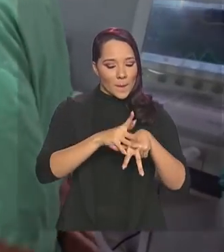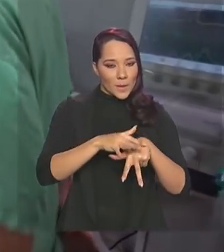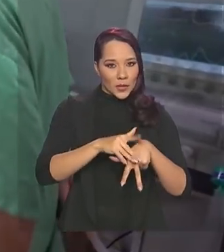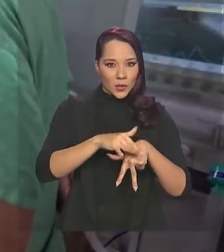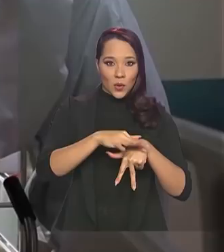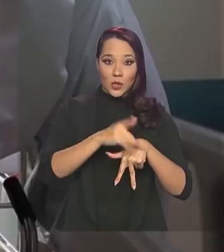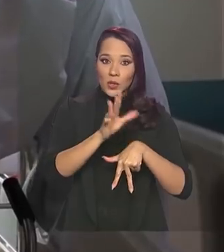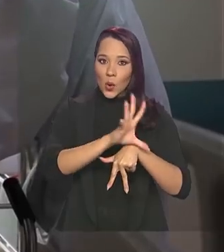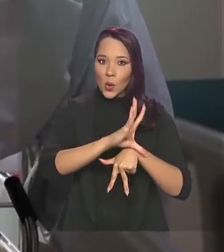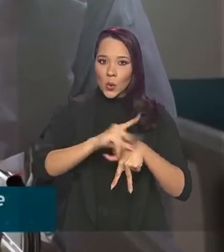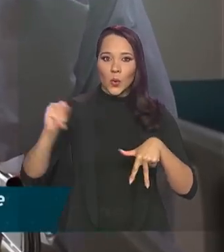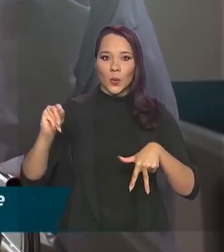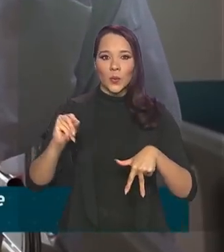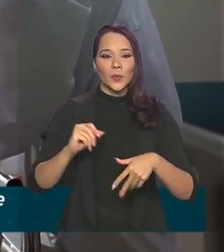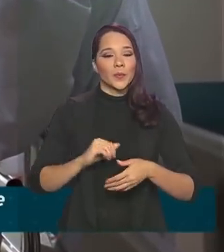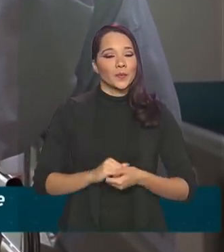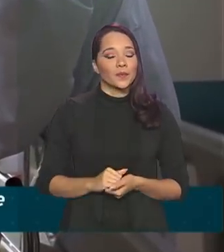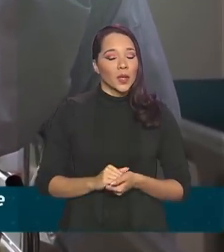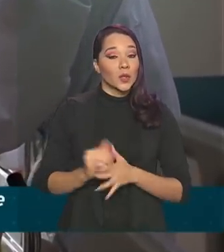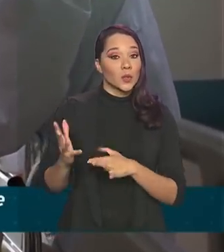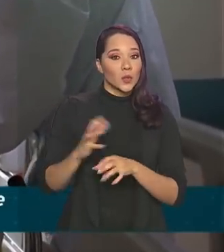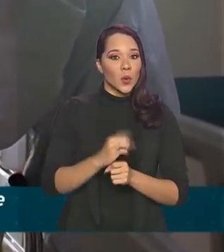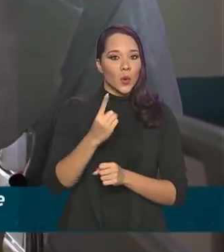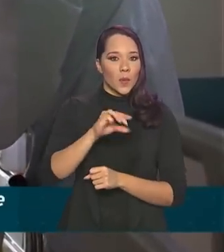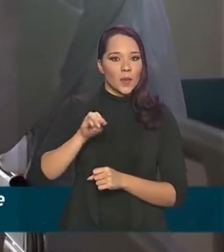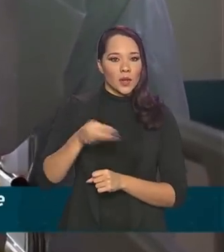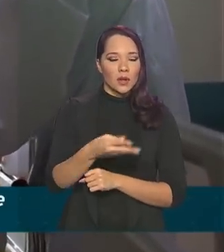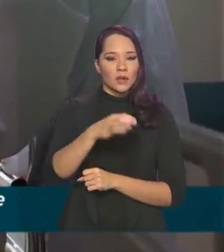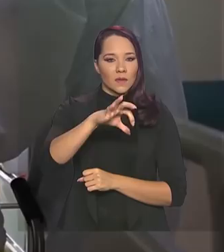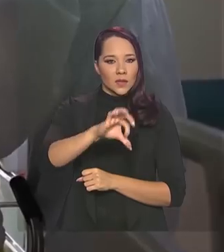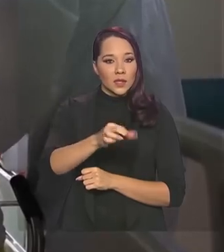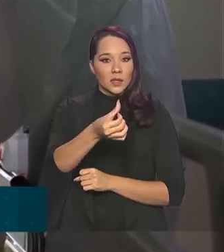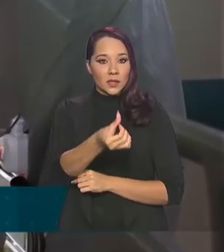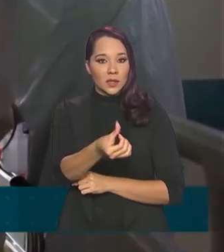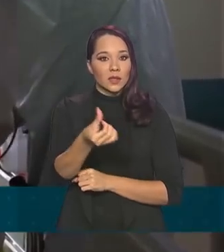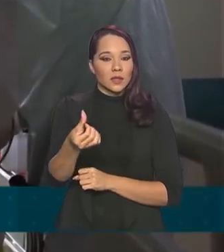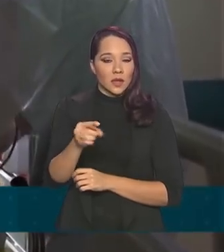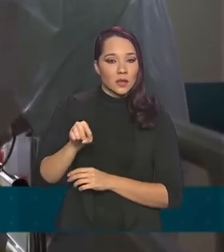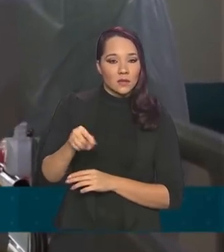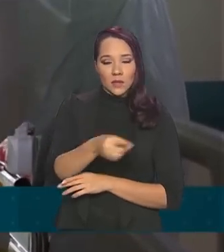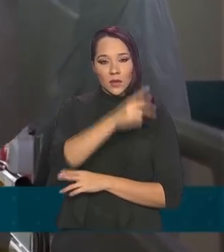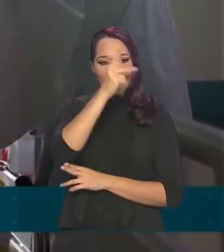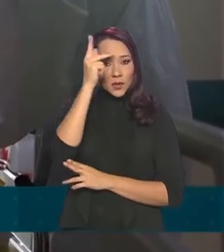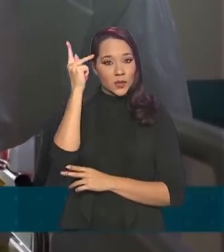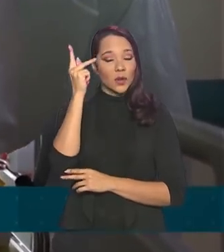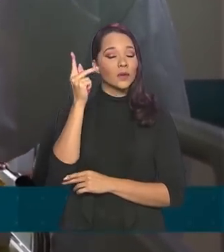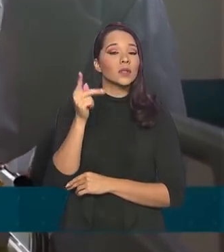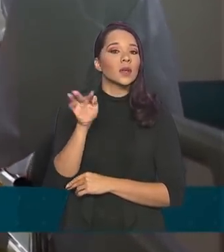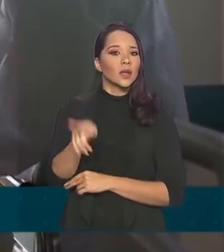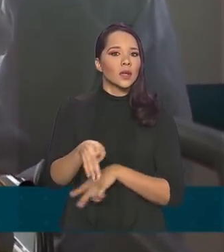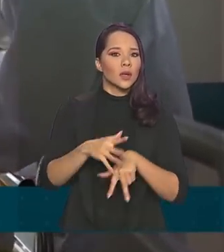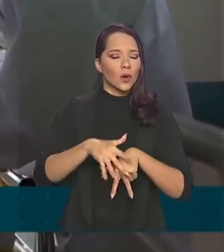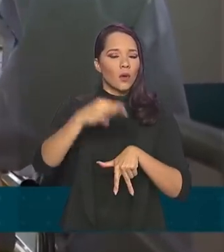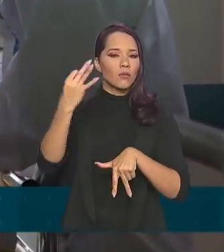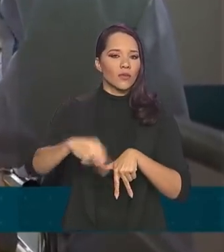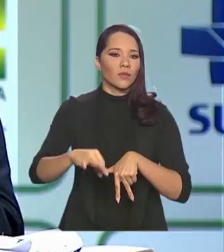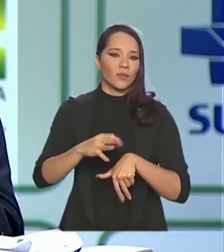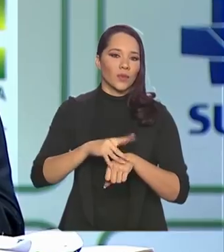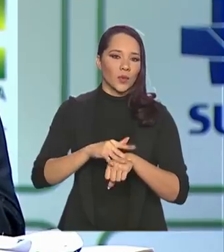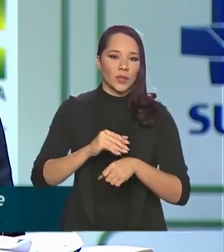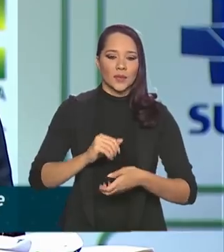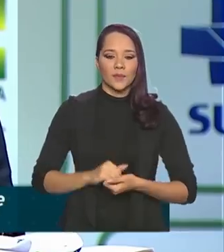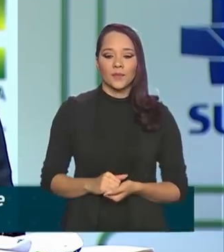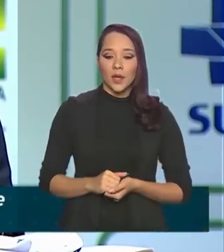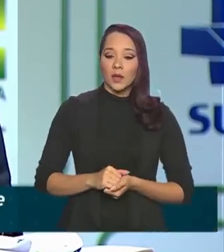curados, do total de 1 milhão 966 mil pessoas que confirmaram a doença.